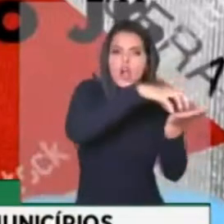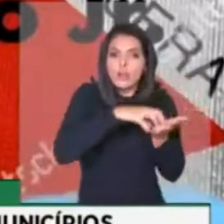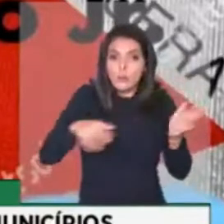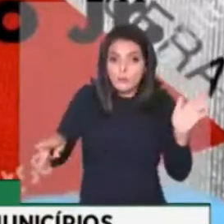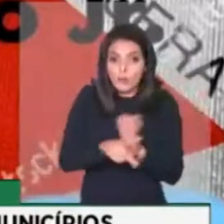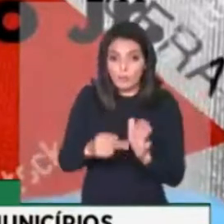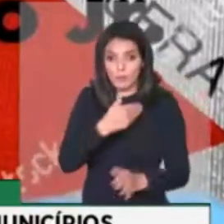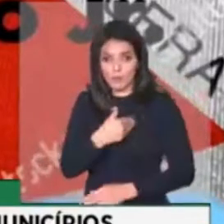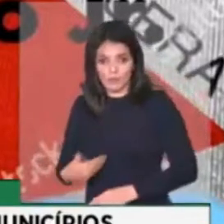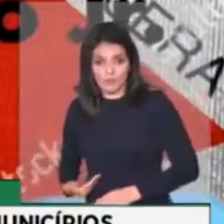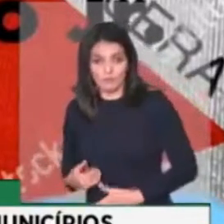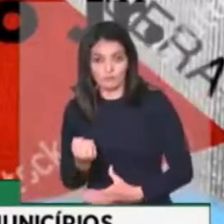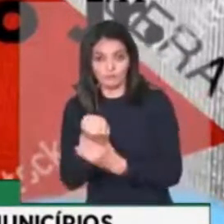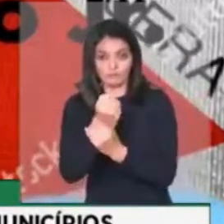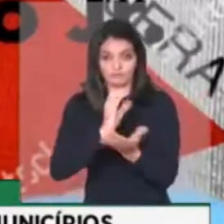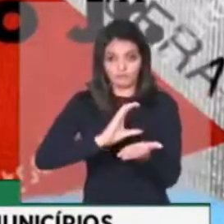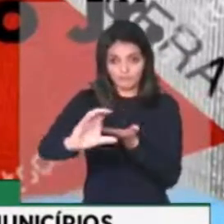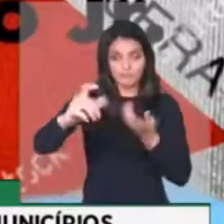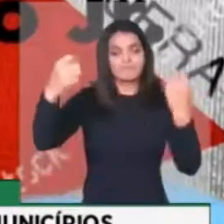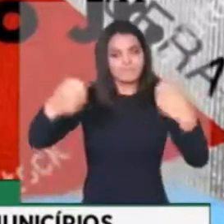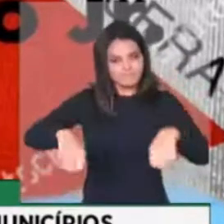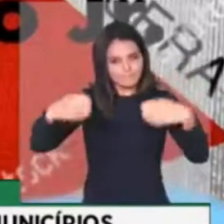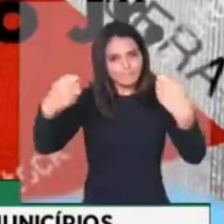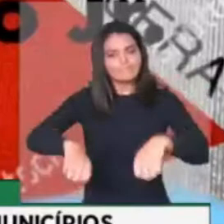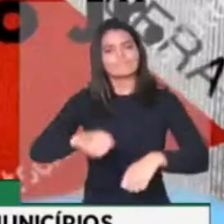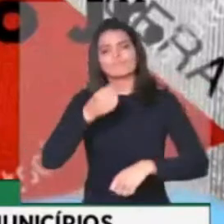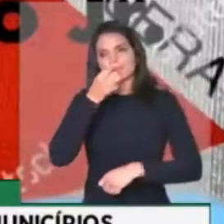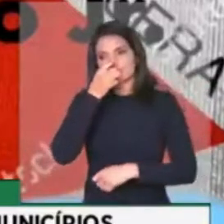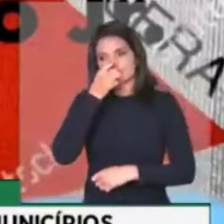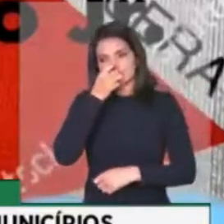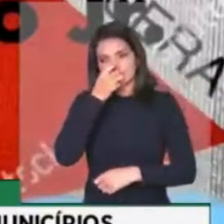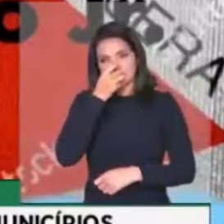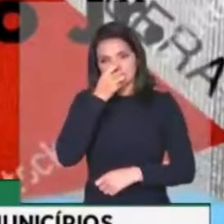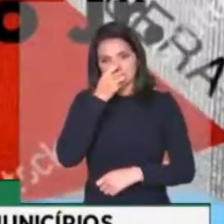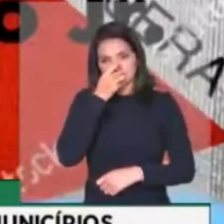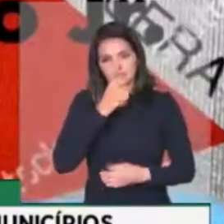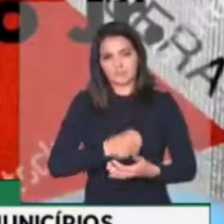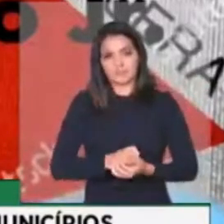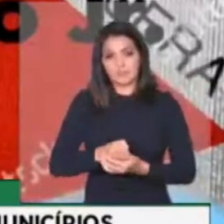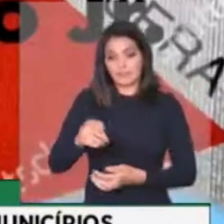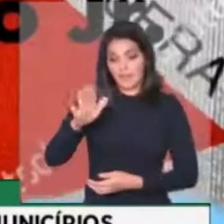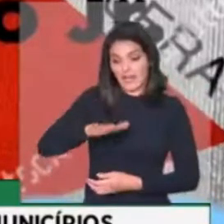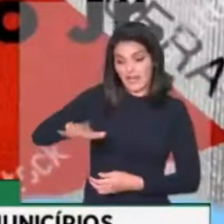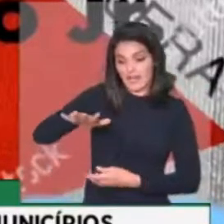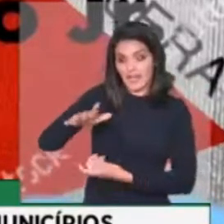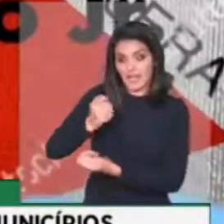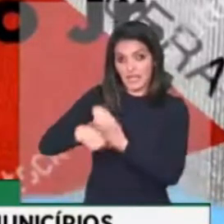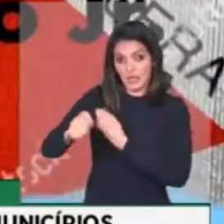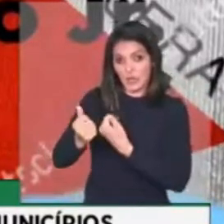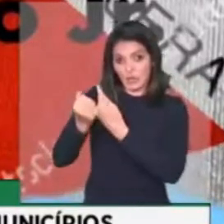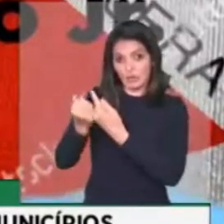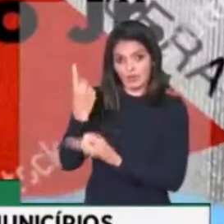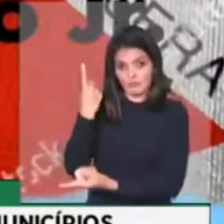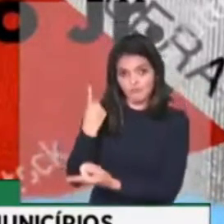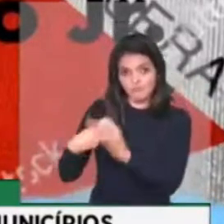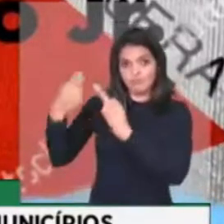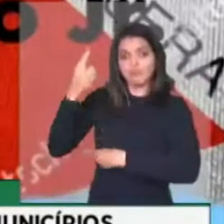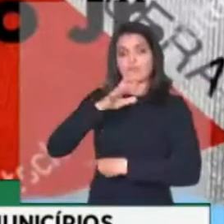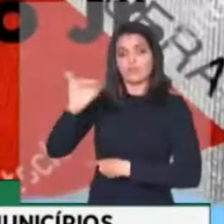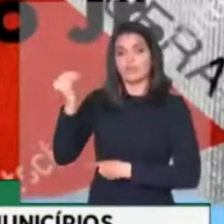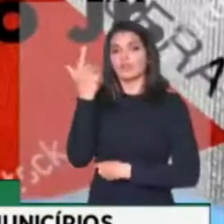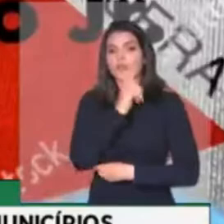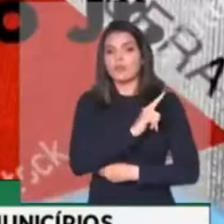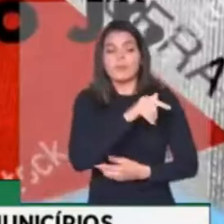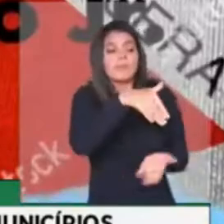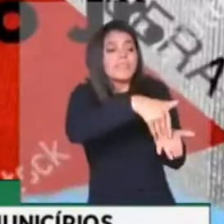garantindo os recursos necessários também para a recuperação da economia e a garantia mínima de sobrevivência para